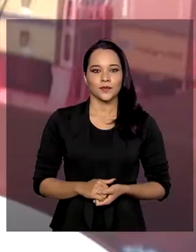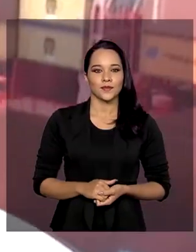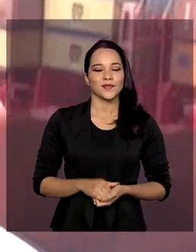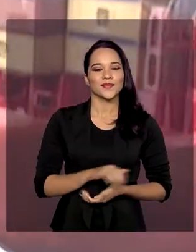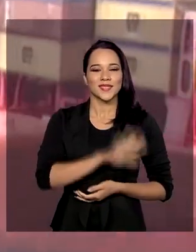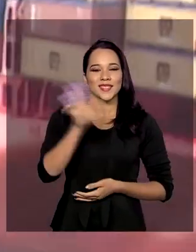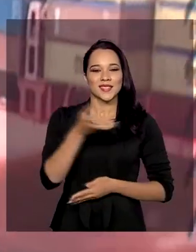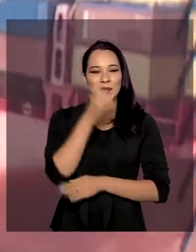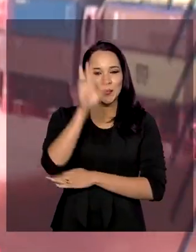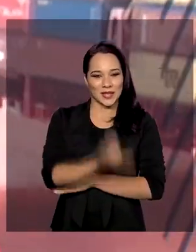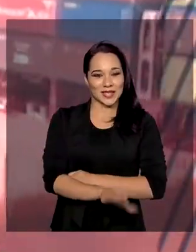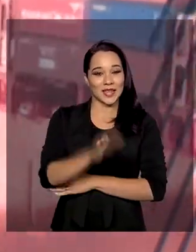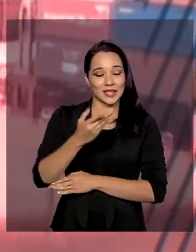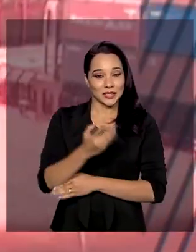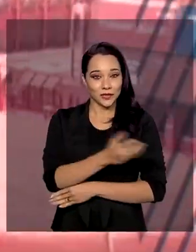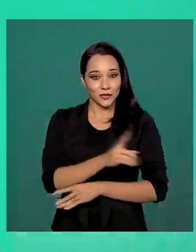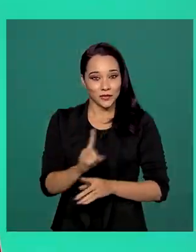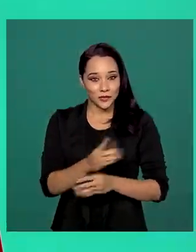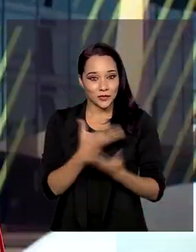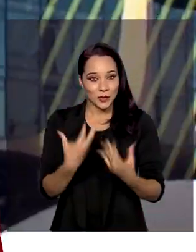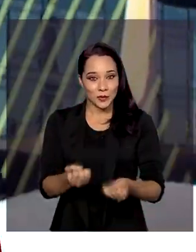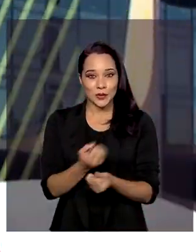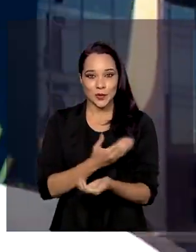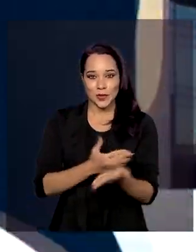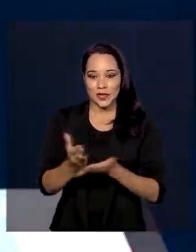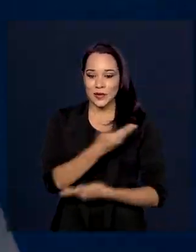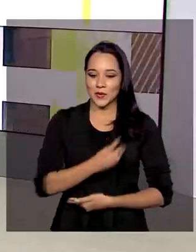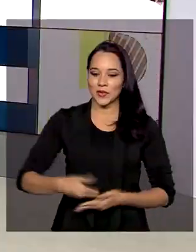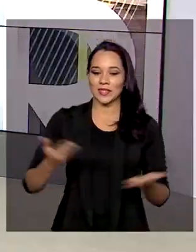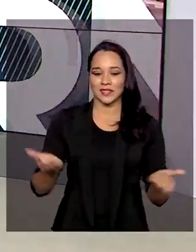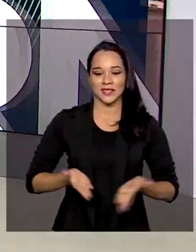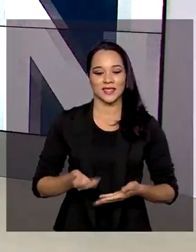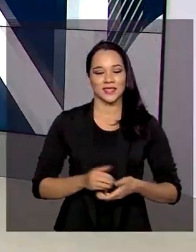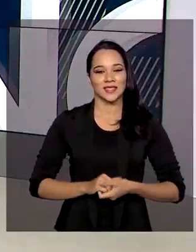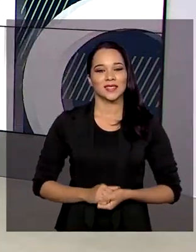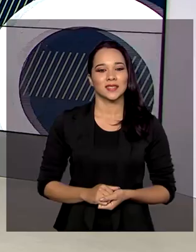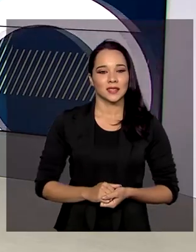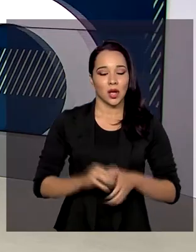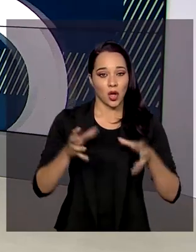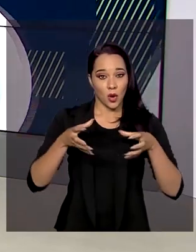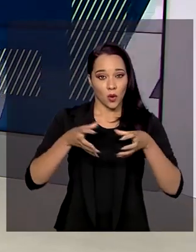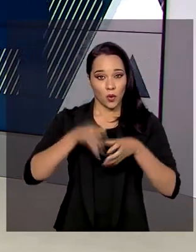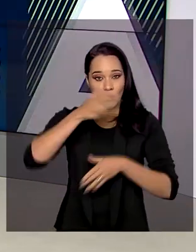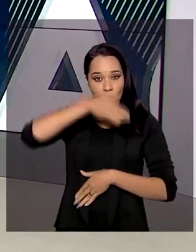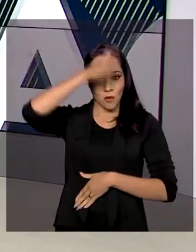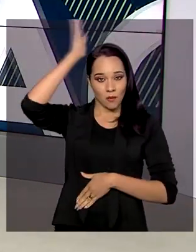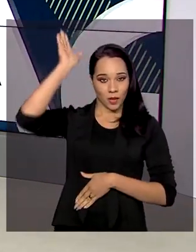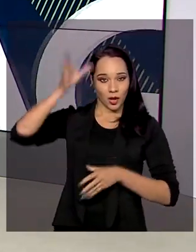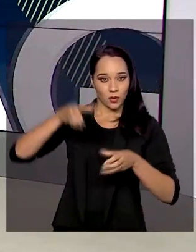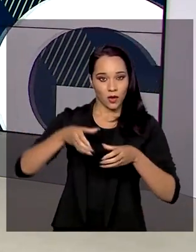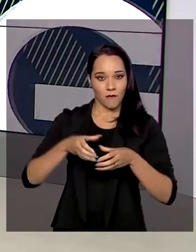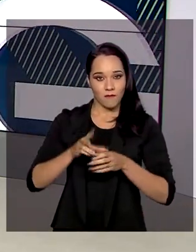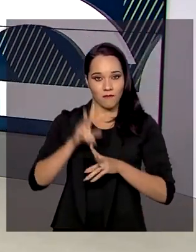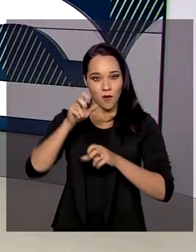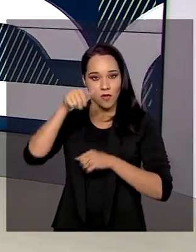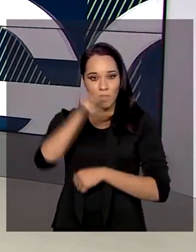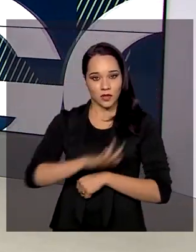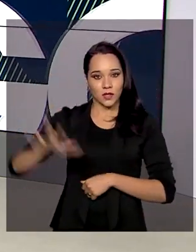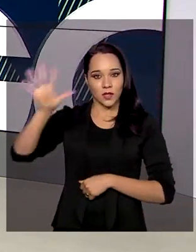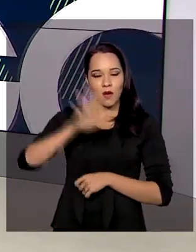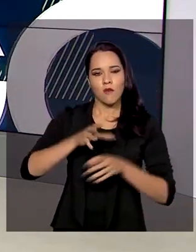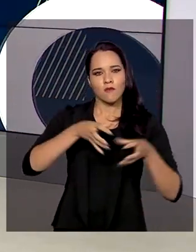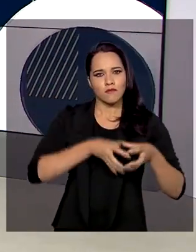Olá, boa tarde. Estamos de volta com o Governo Agora. Bombeiros da Força Nacional de Segurança Pública foram